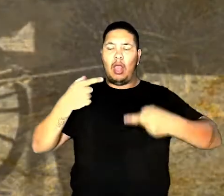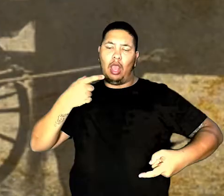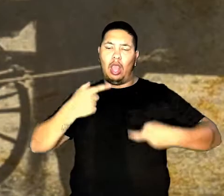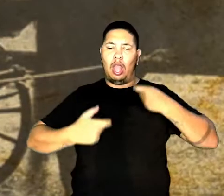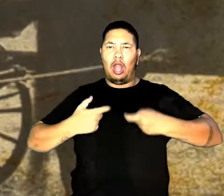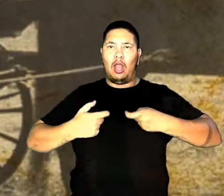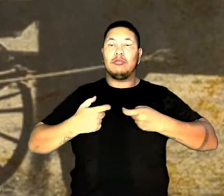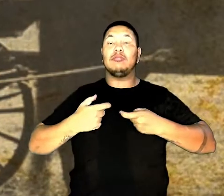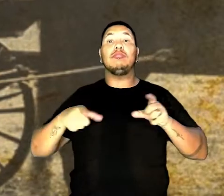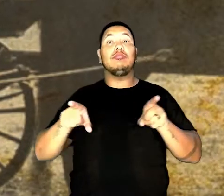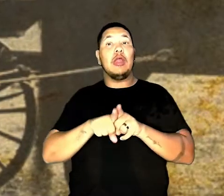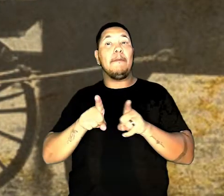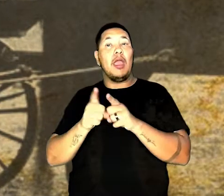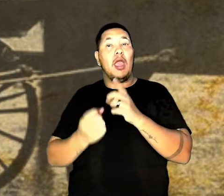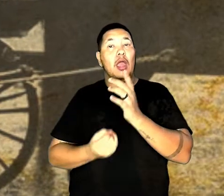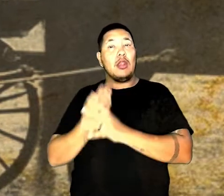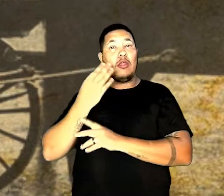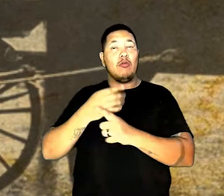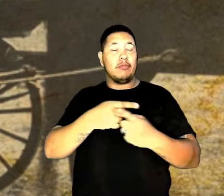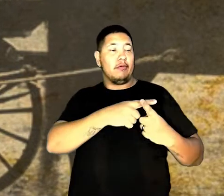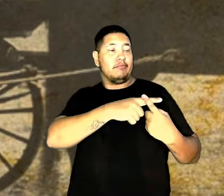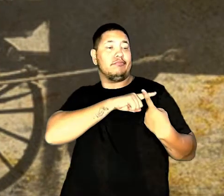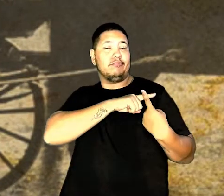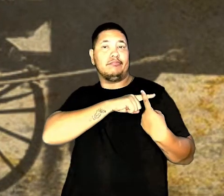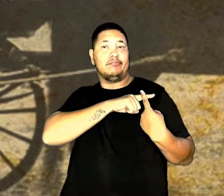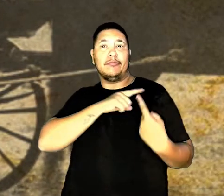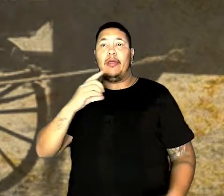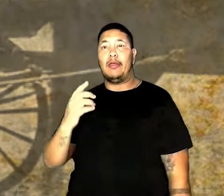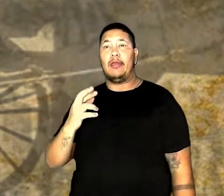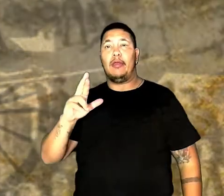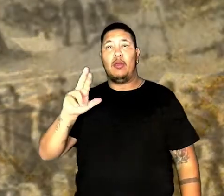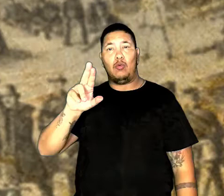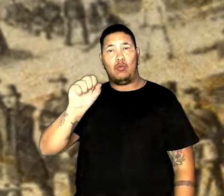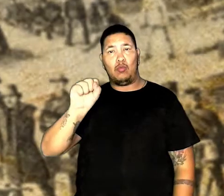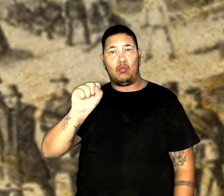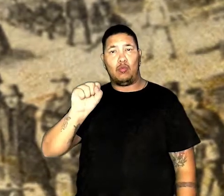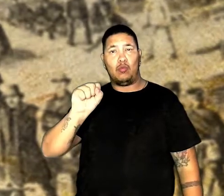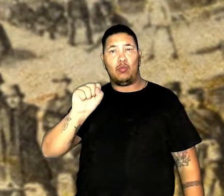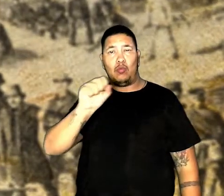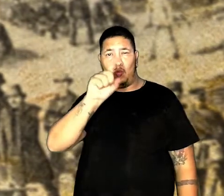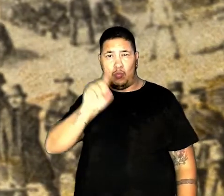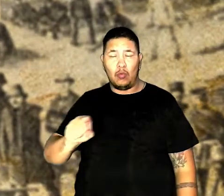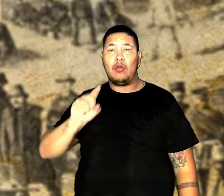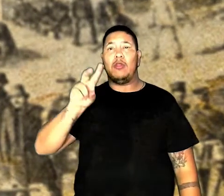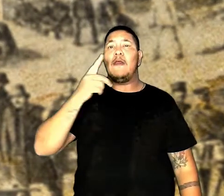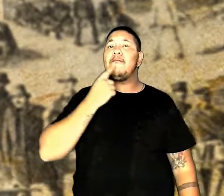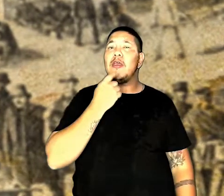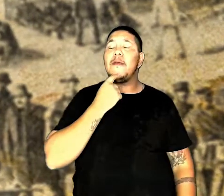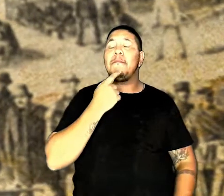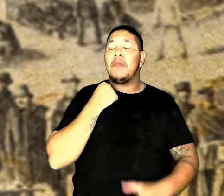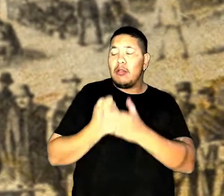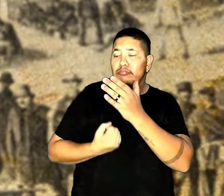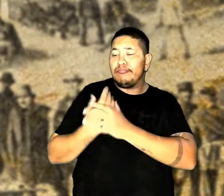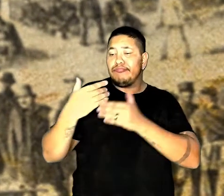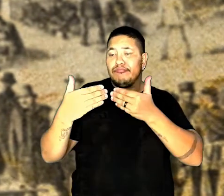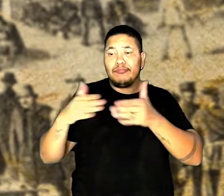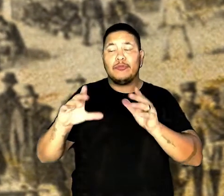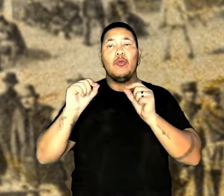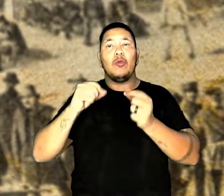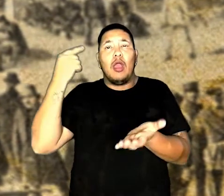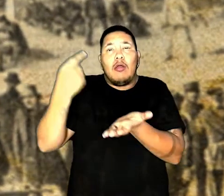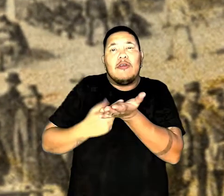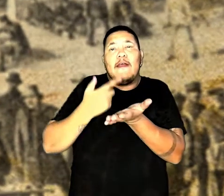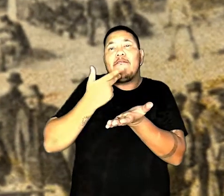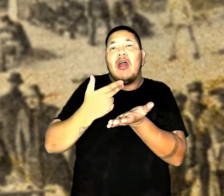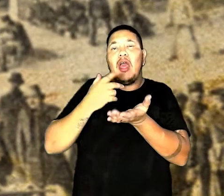conflito e a consequente criação da Cruz Vermelha. A partir desse documento, inaugurou-se o que se